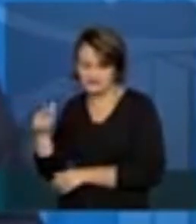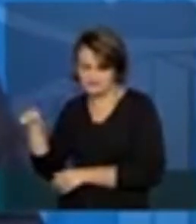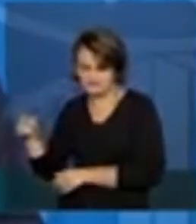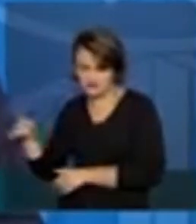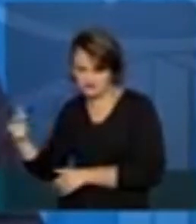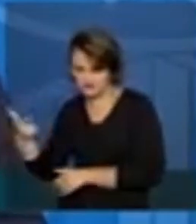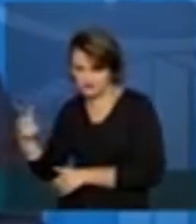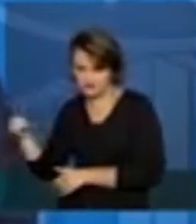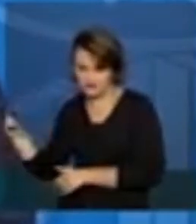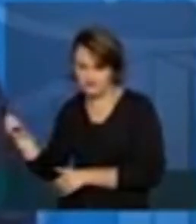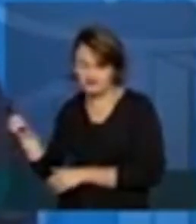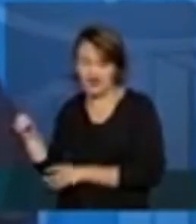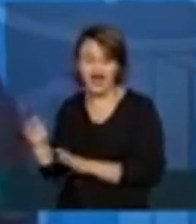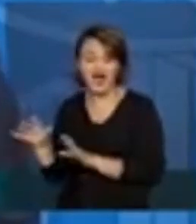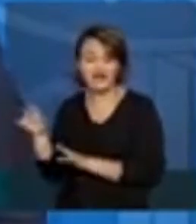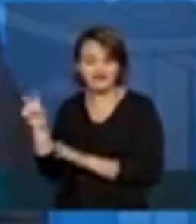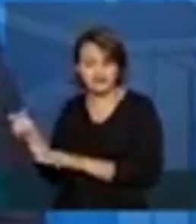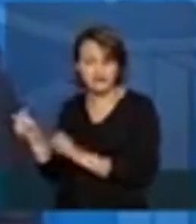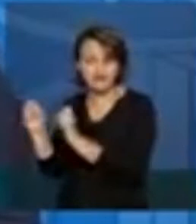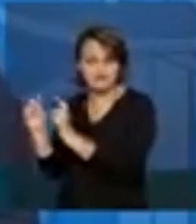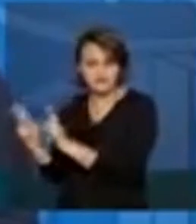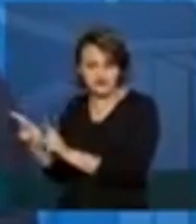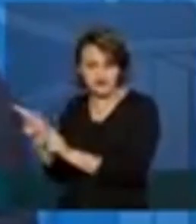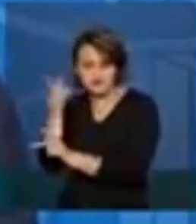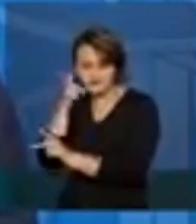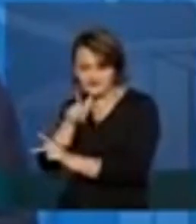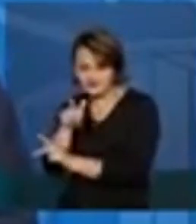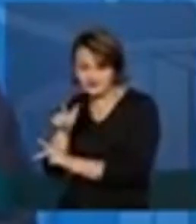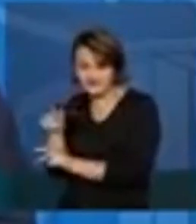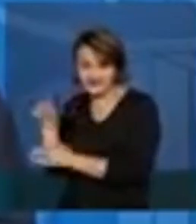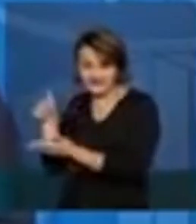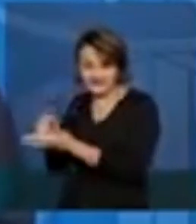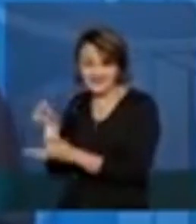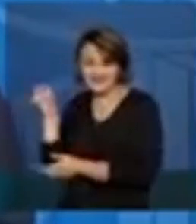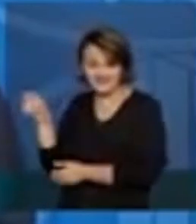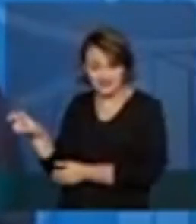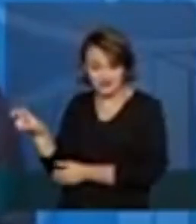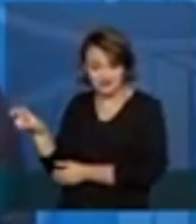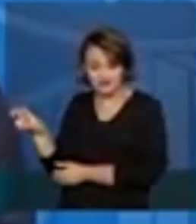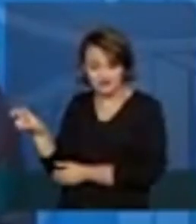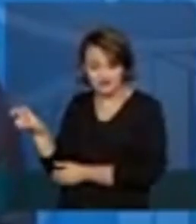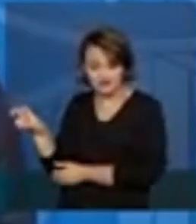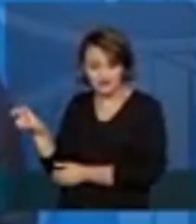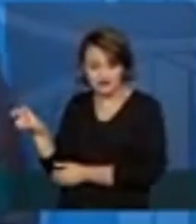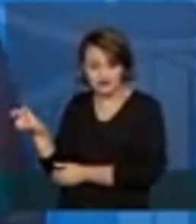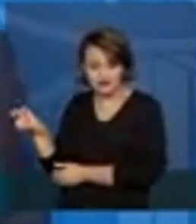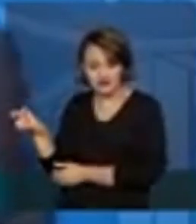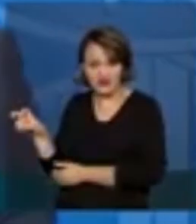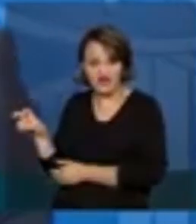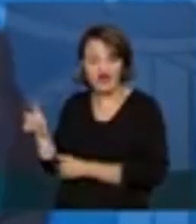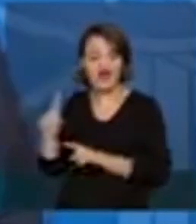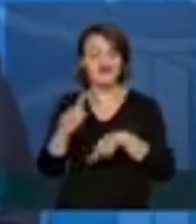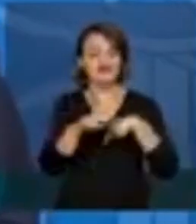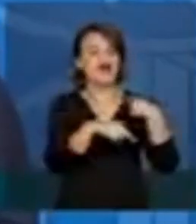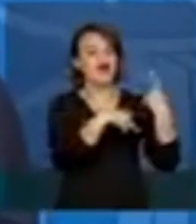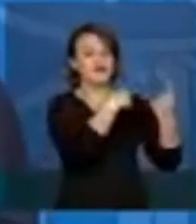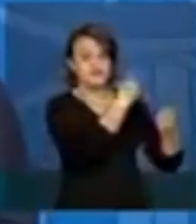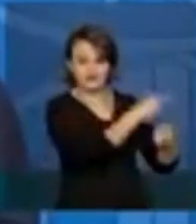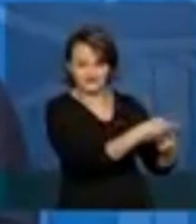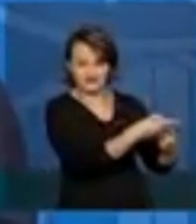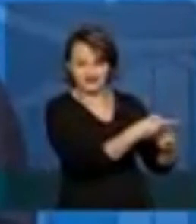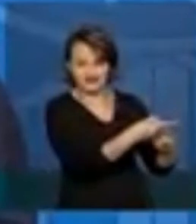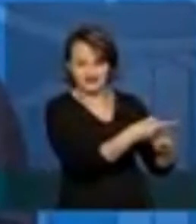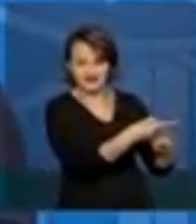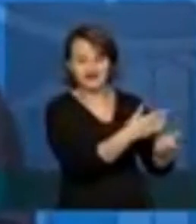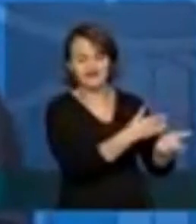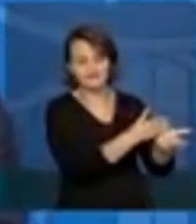partir do momento em que se recebe a quinta parcela do auxílio emergencial, a próxima parcela